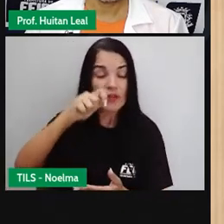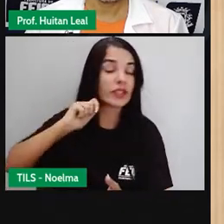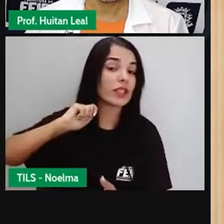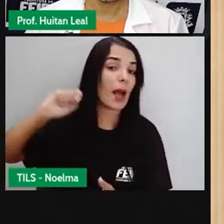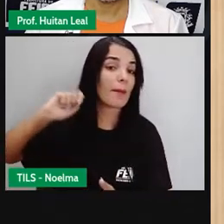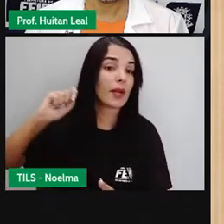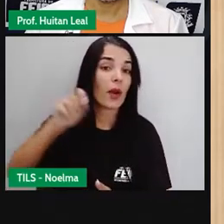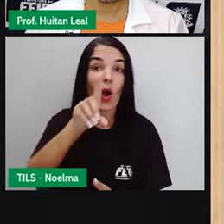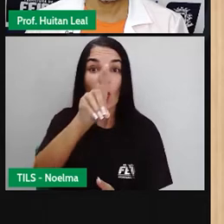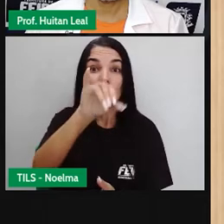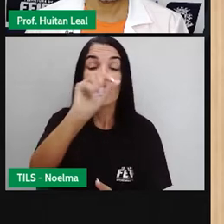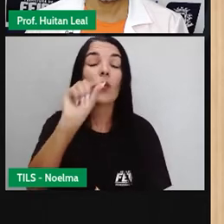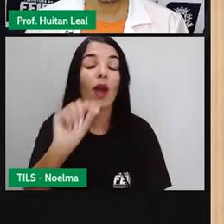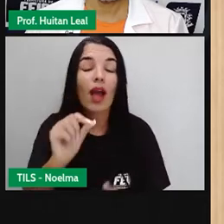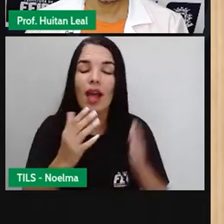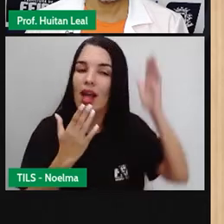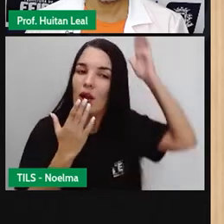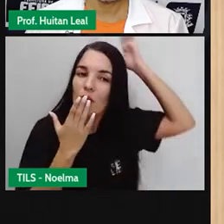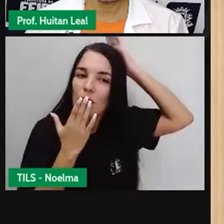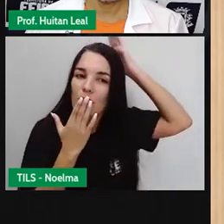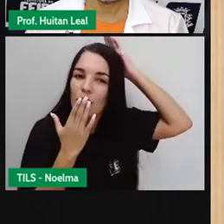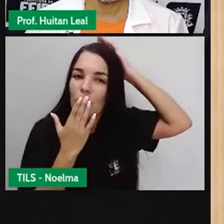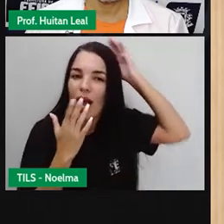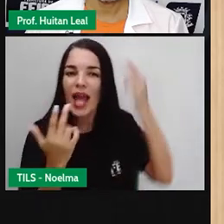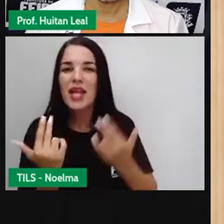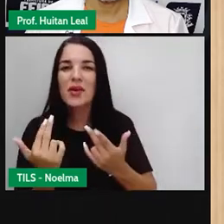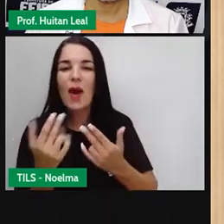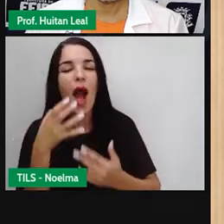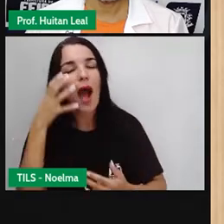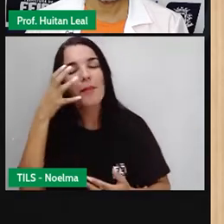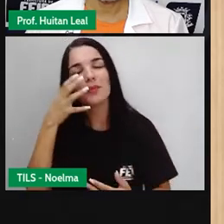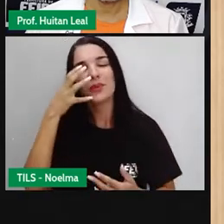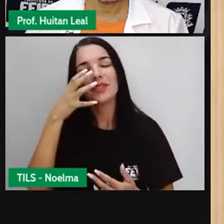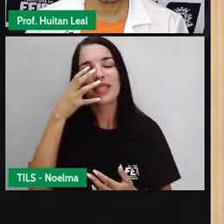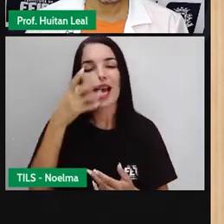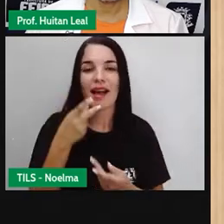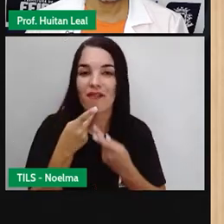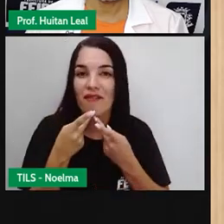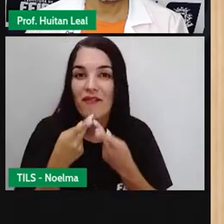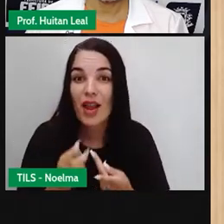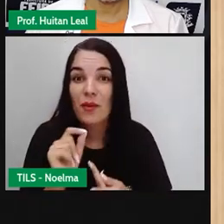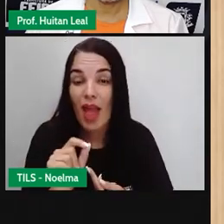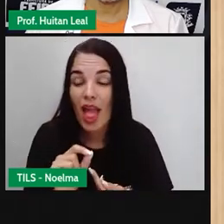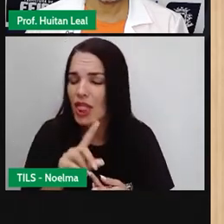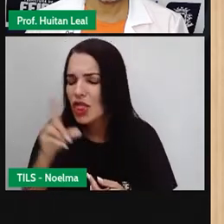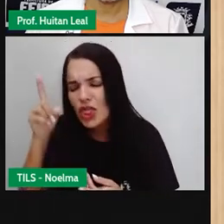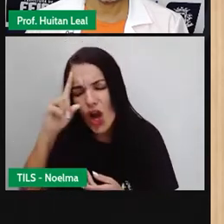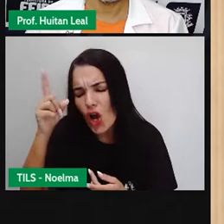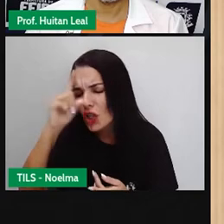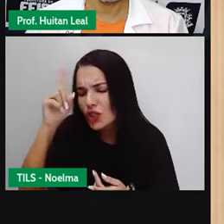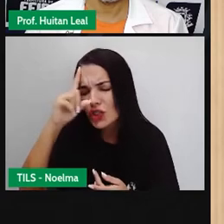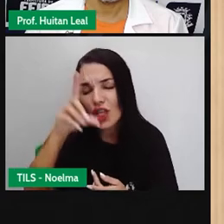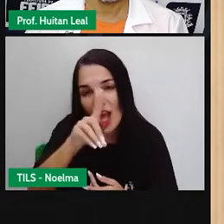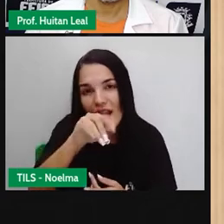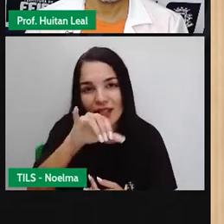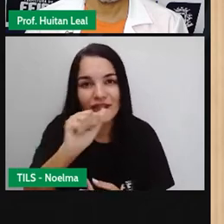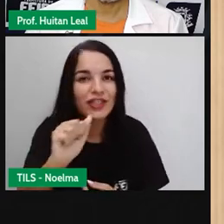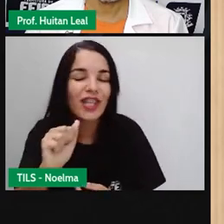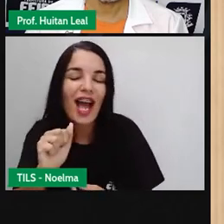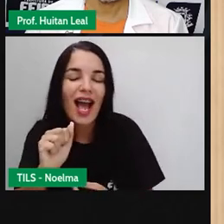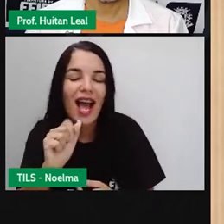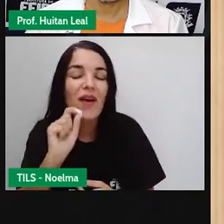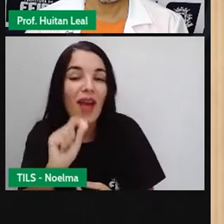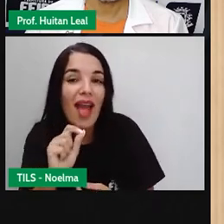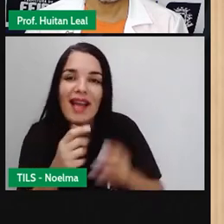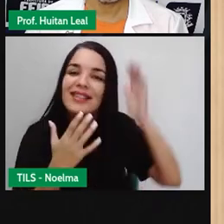há uma música que dizia que todo dia era dia de índio. Mas, todo dia é dia de índio. Nós